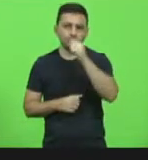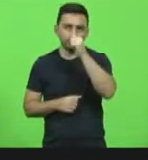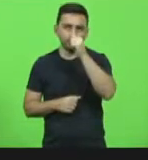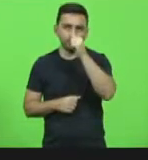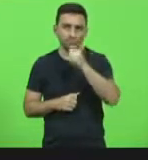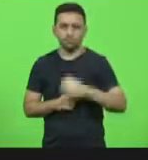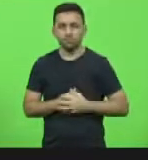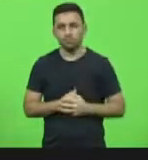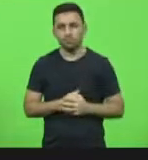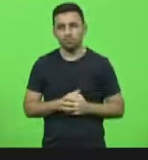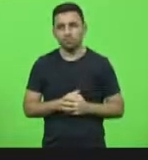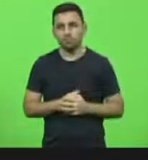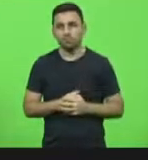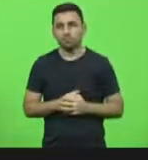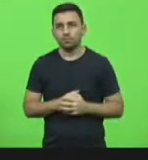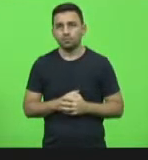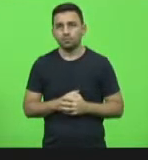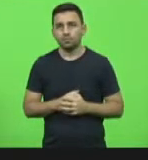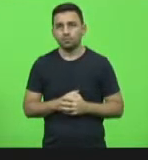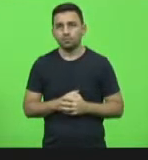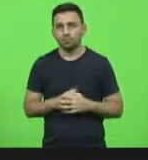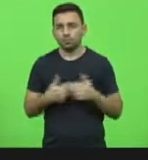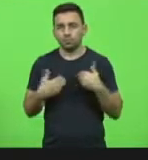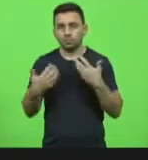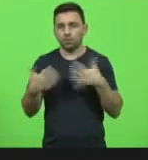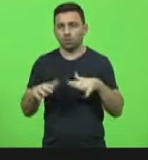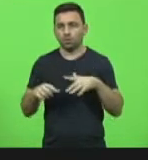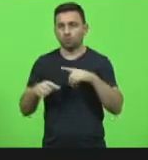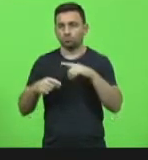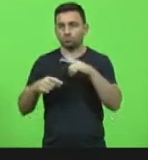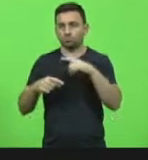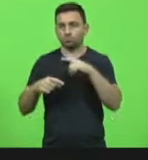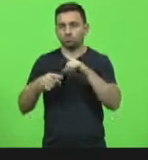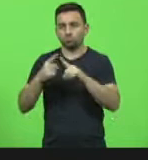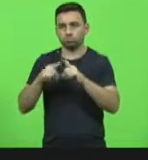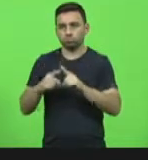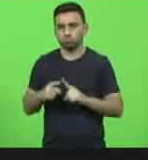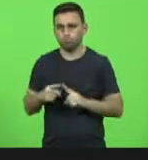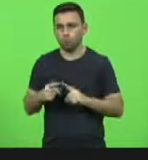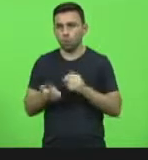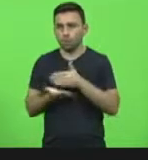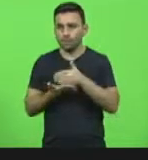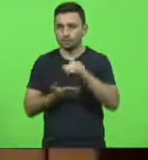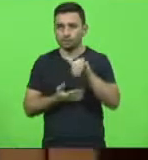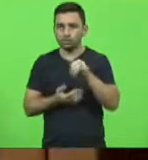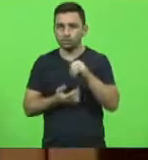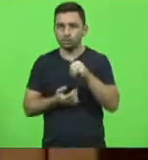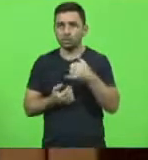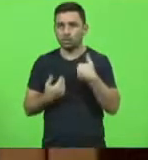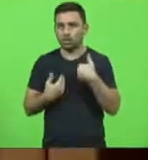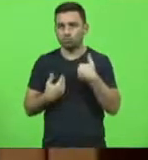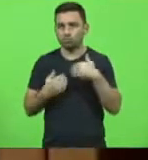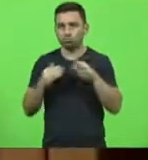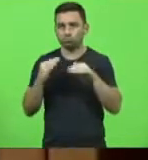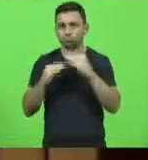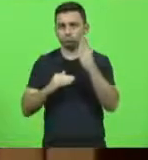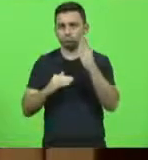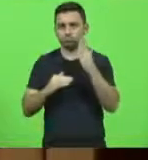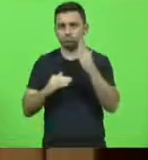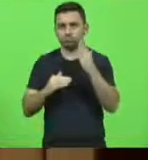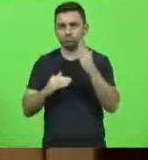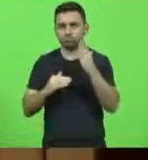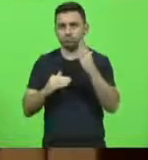deputado Valdir Covalcini. queria polemizar com o deputado Kennedy, já que eu estou polemizando desde janeiro, mas eu discordo desde janeiro